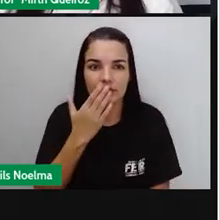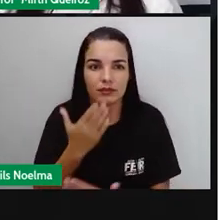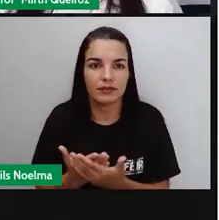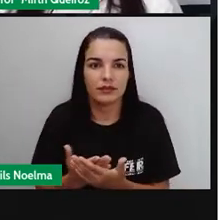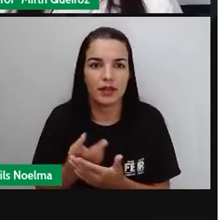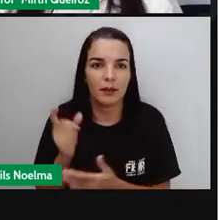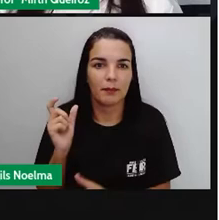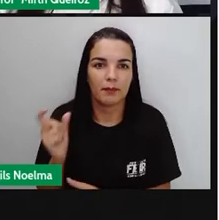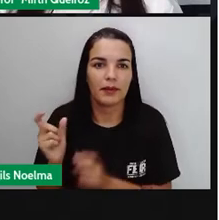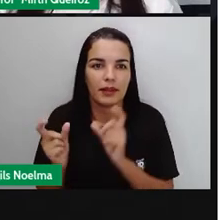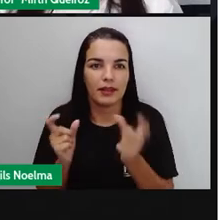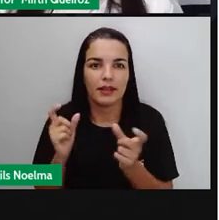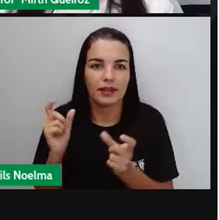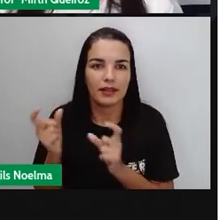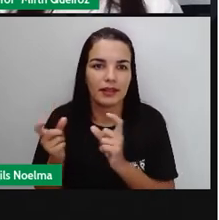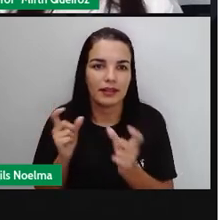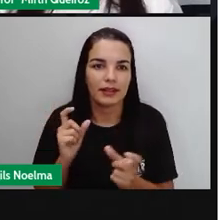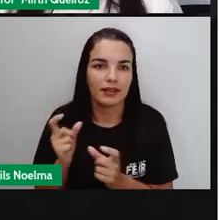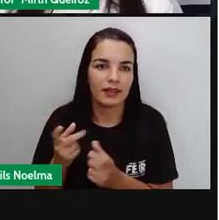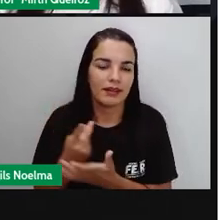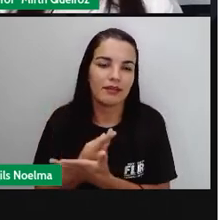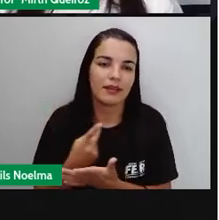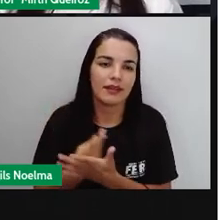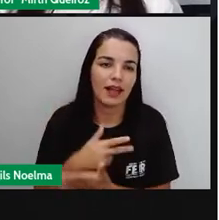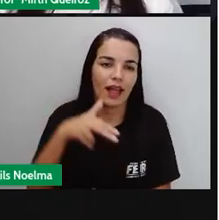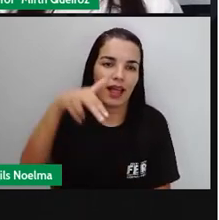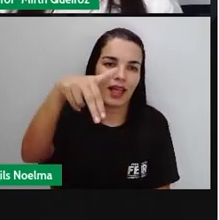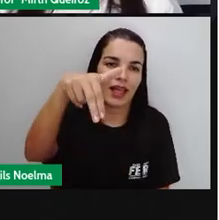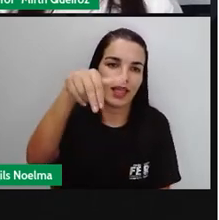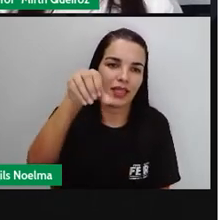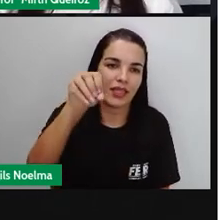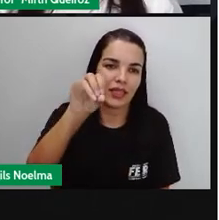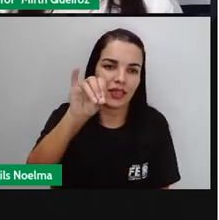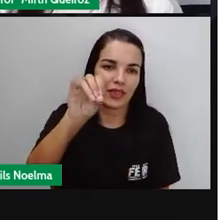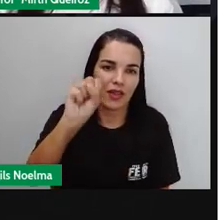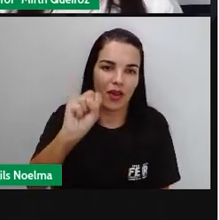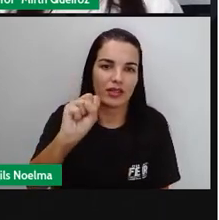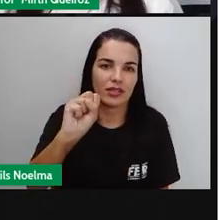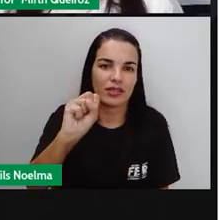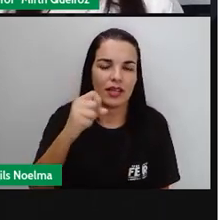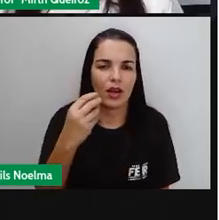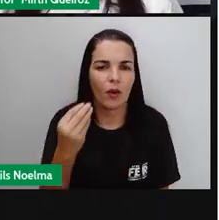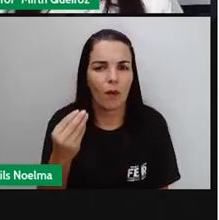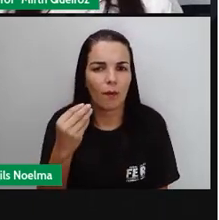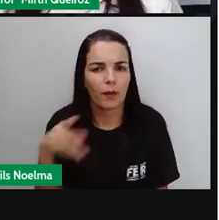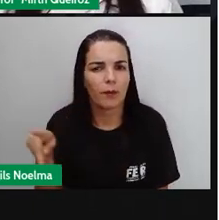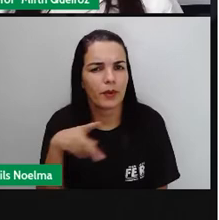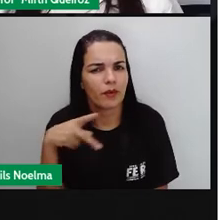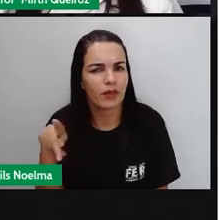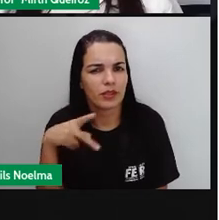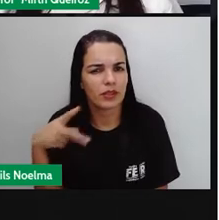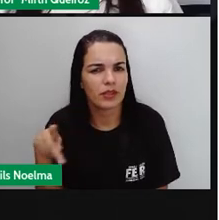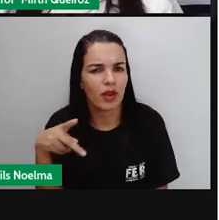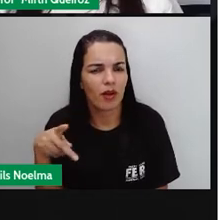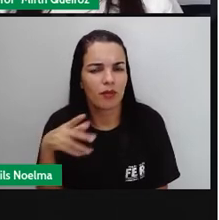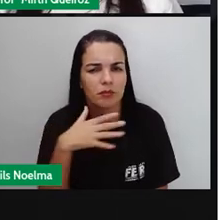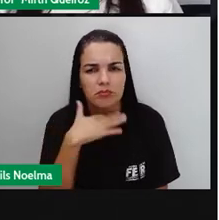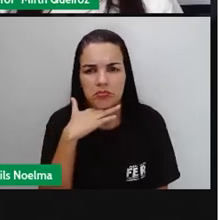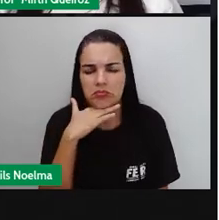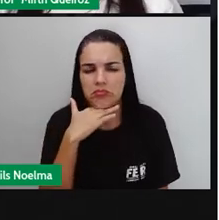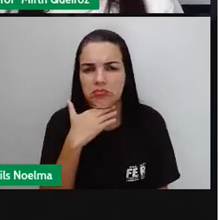erradas somente aí nesta fala do professor, né? C,